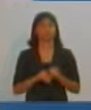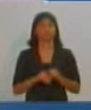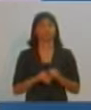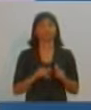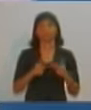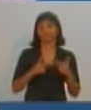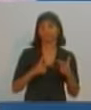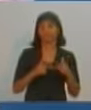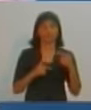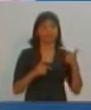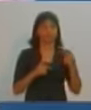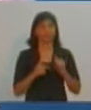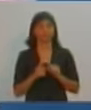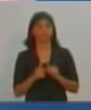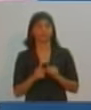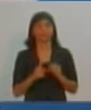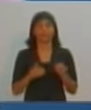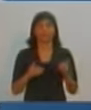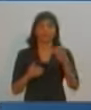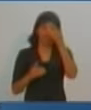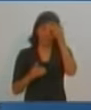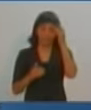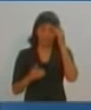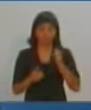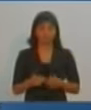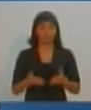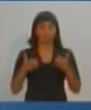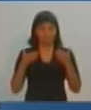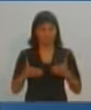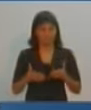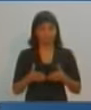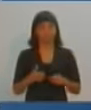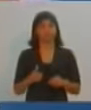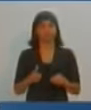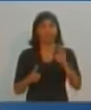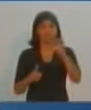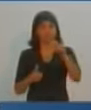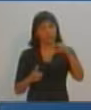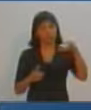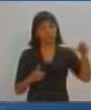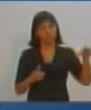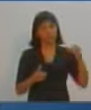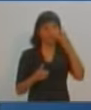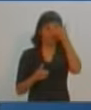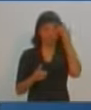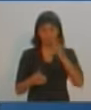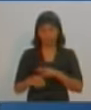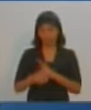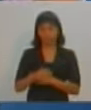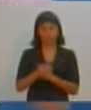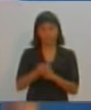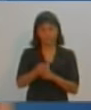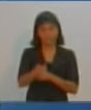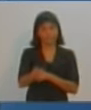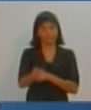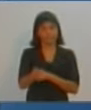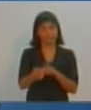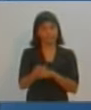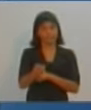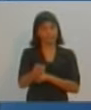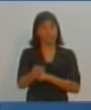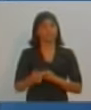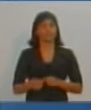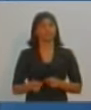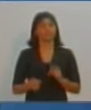representar interesse de outros grupos. A gente quer representar a população prudentina. Política está aqui no sangue, ó. E para assaltar essa